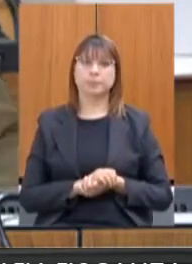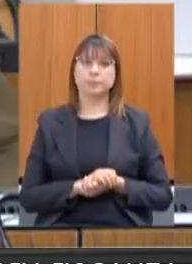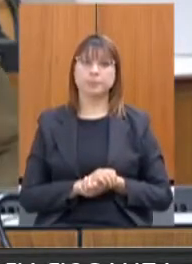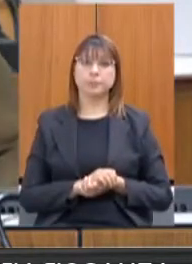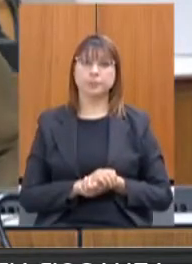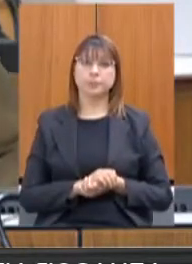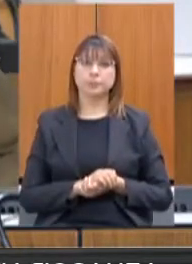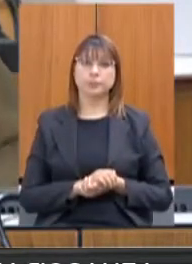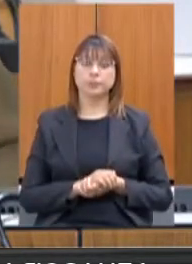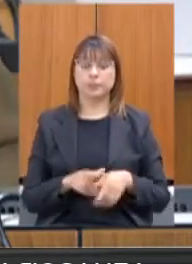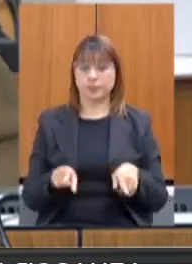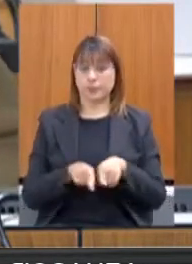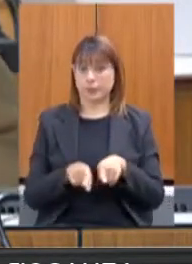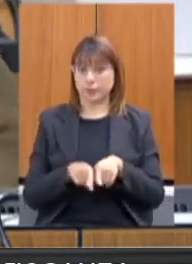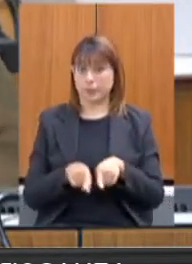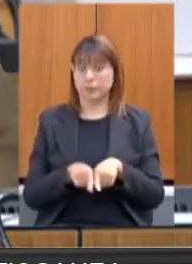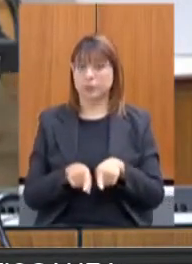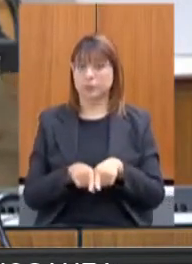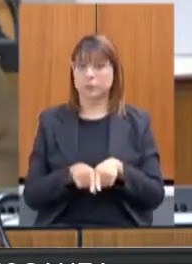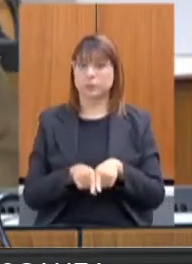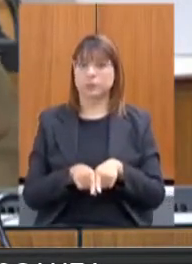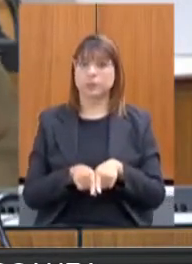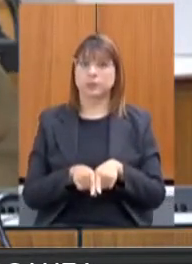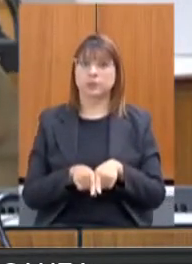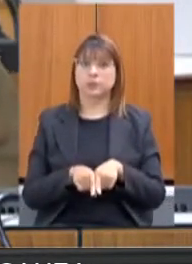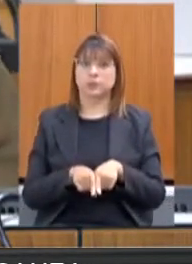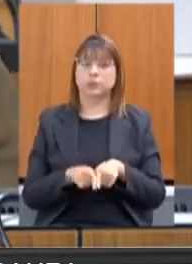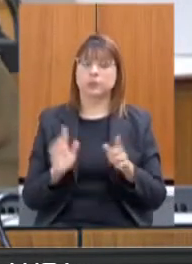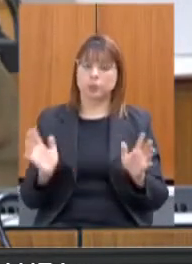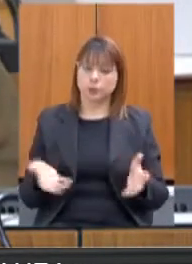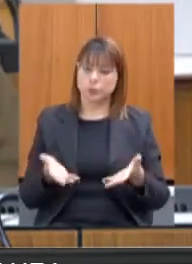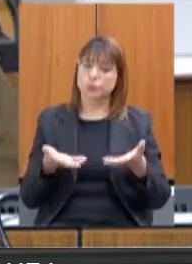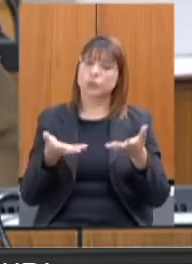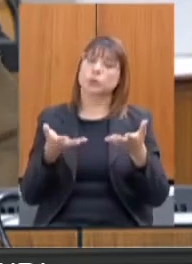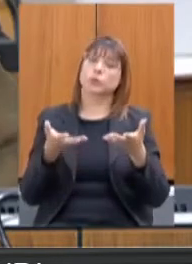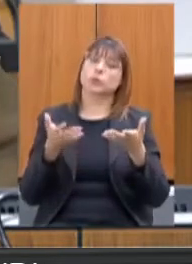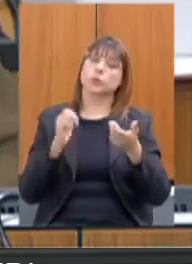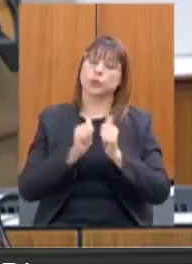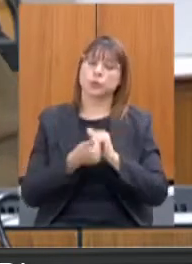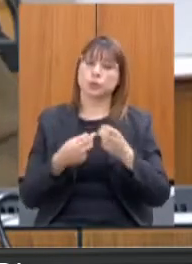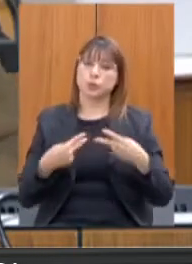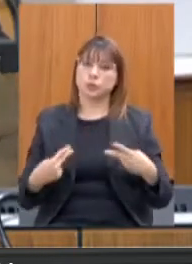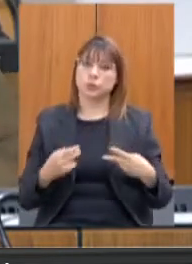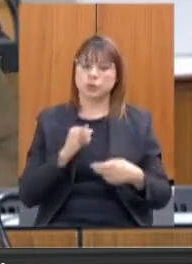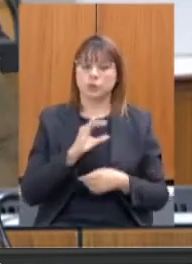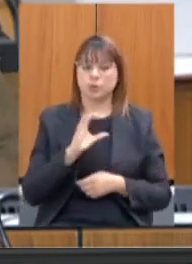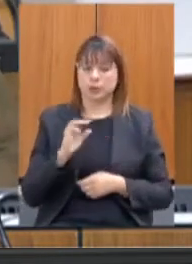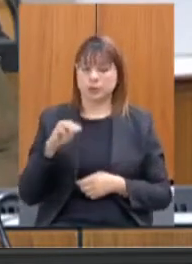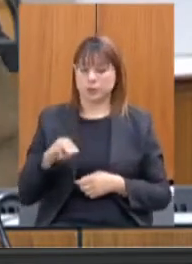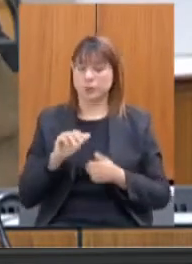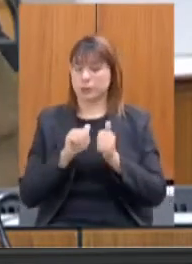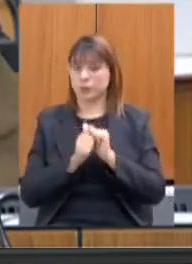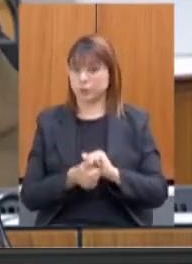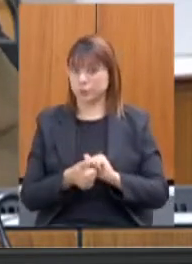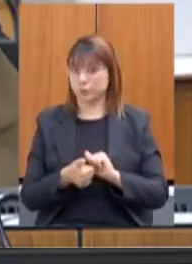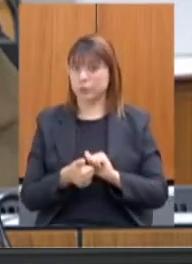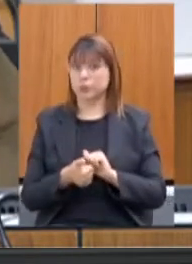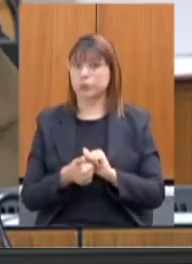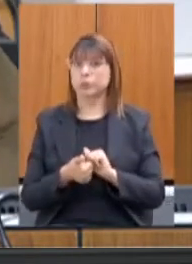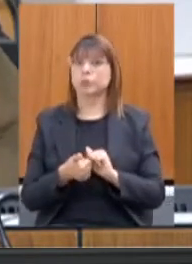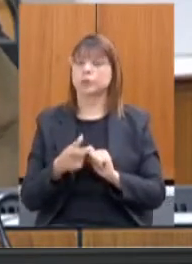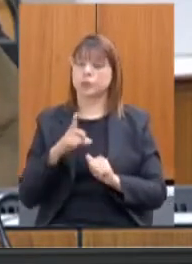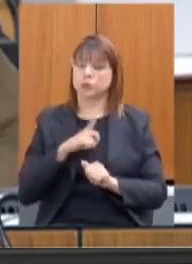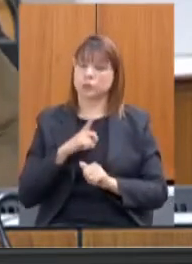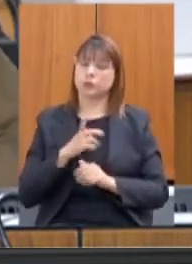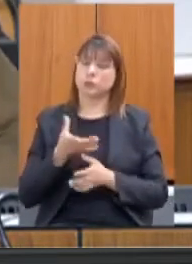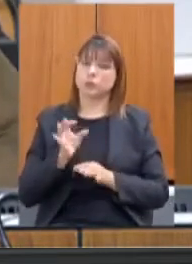Também fizemos ações transversais de fomento ao esporte. No ICM Esportivo, nós atualizamos a legislação e